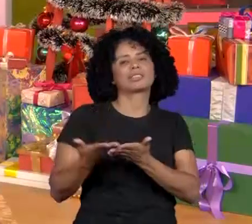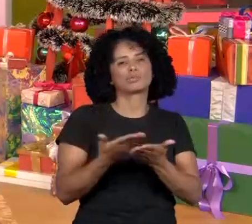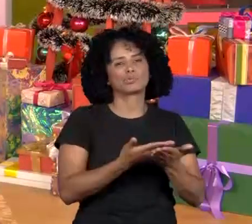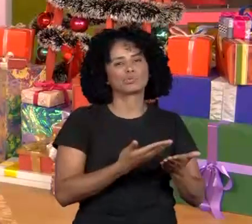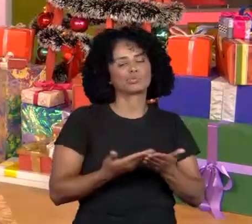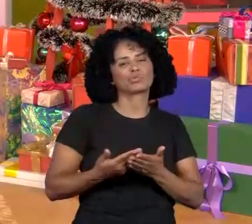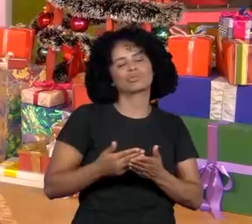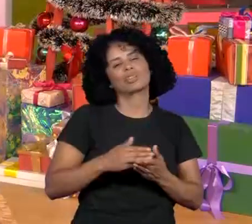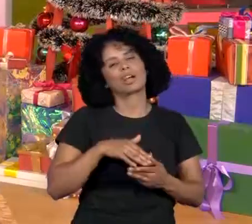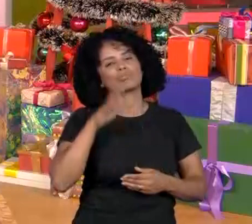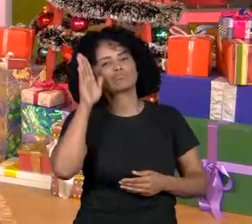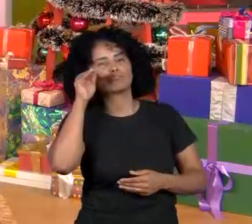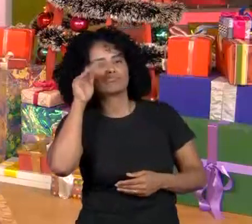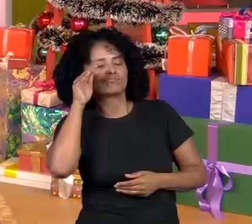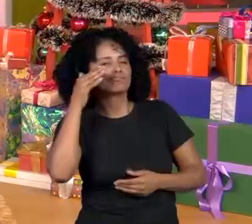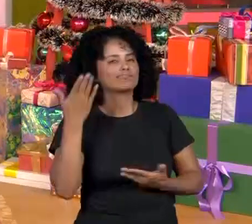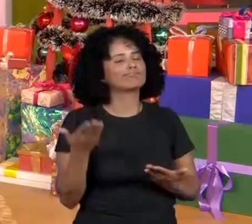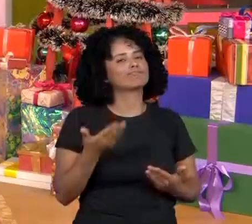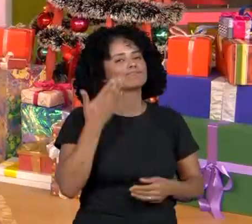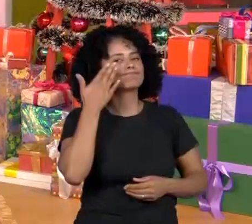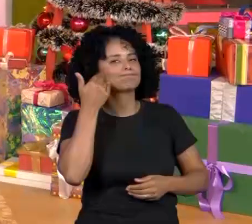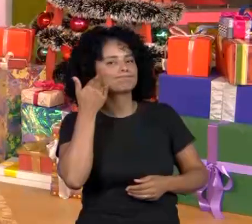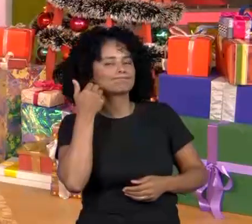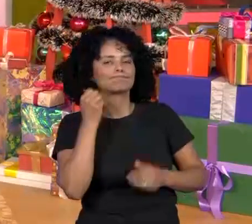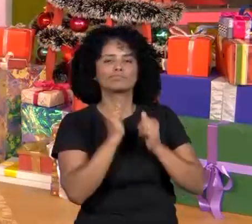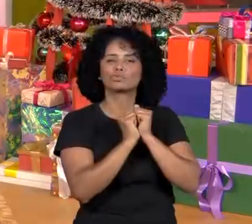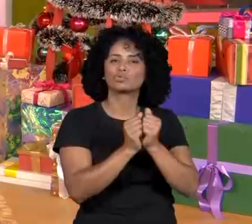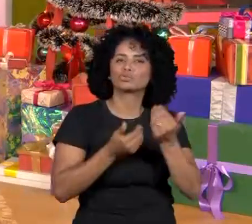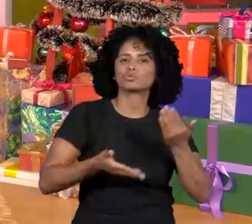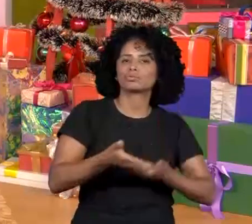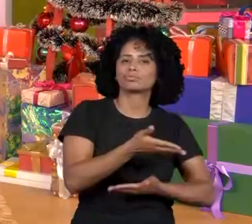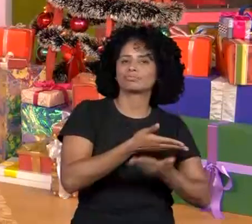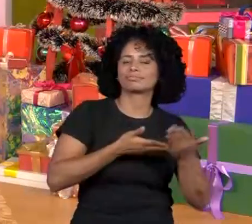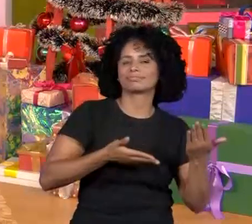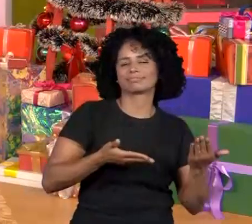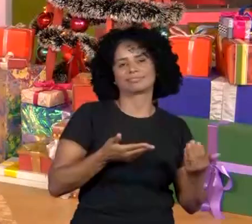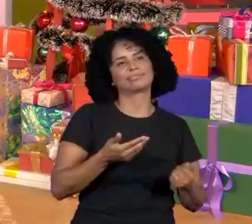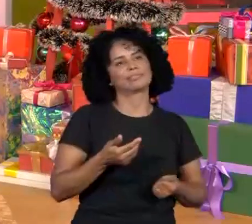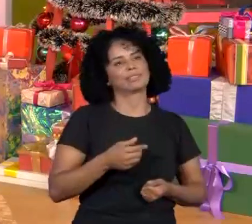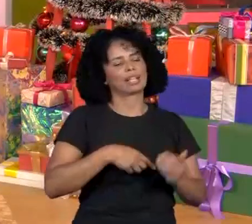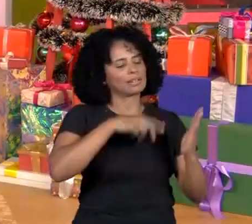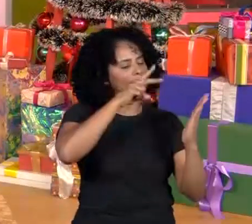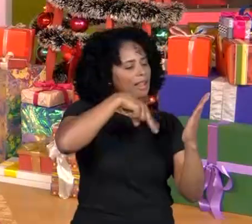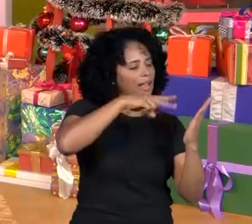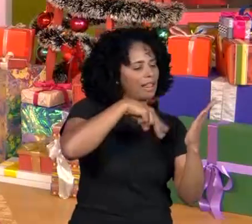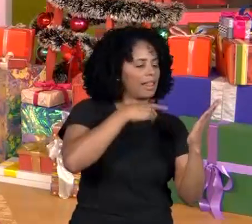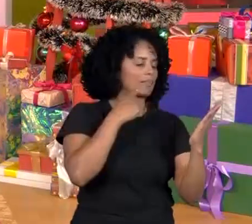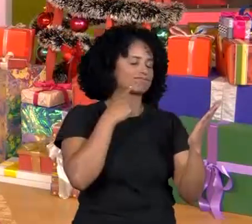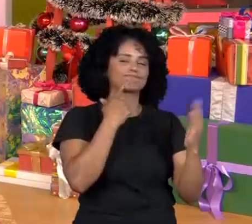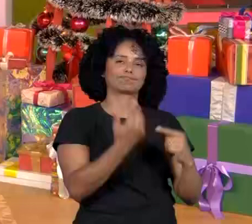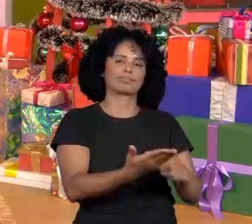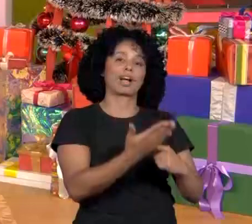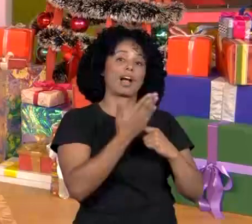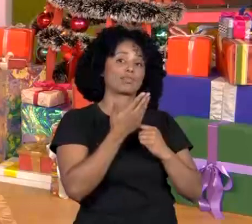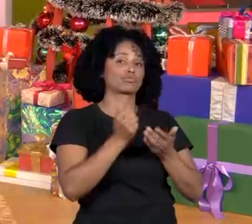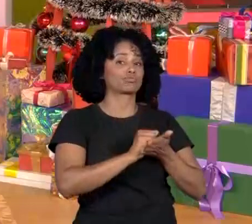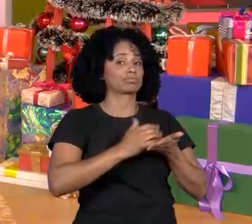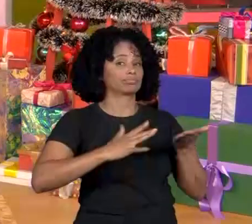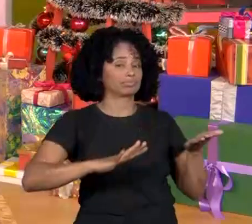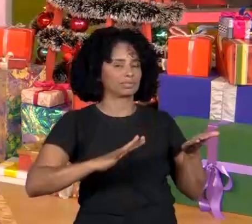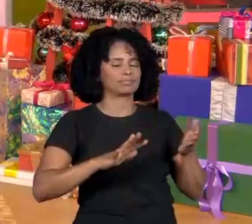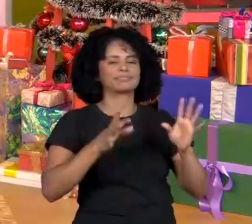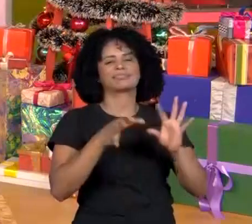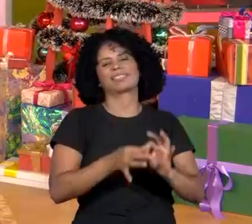estudando, assistindo com o pessoal da sua escola, vendo trechos que vão auxiliar em alguma atividade. Então, fica aí à